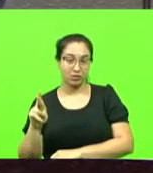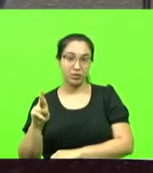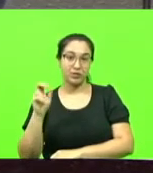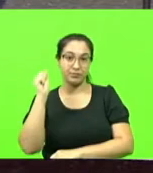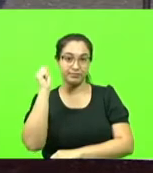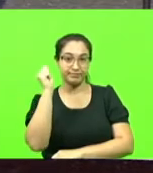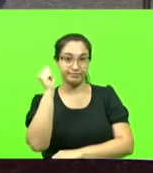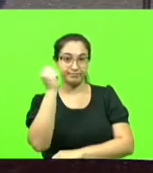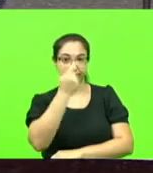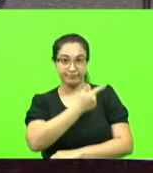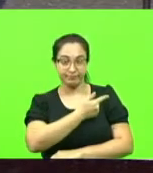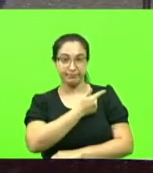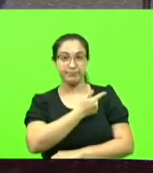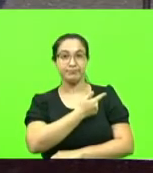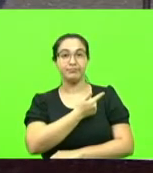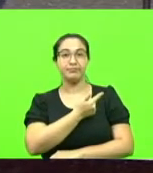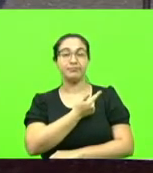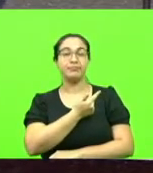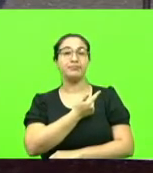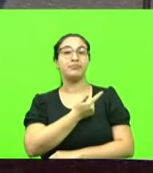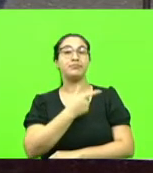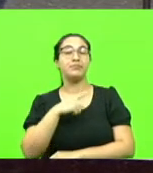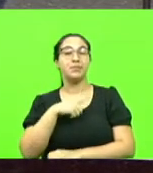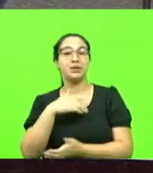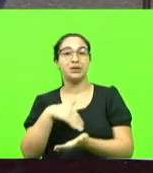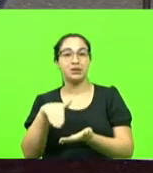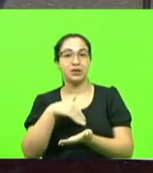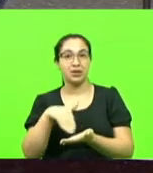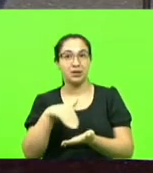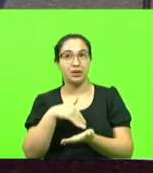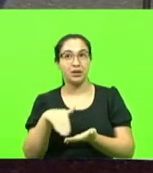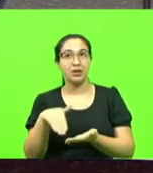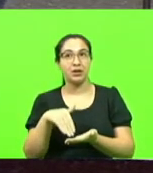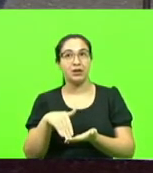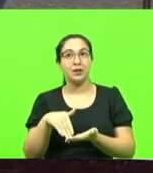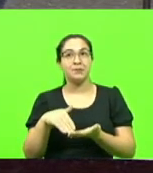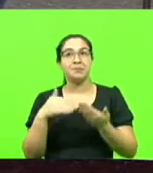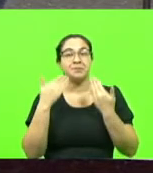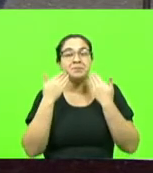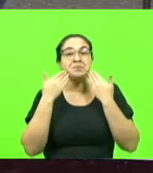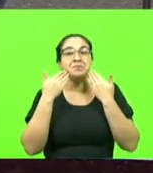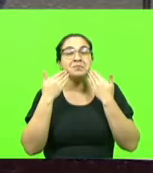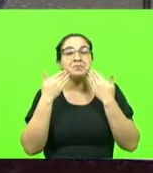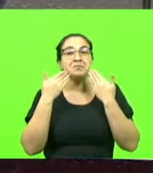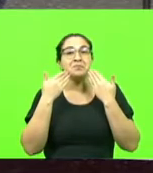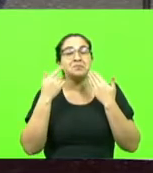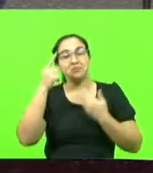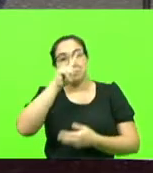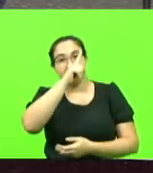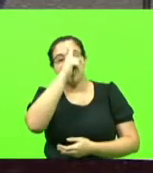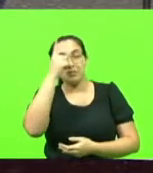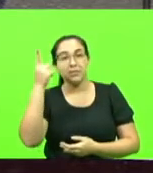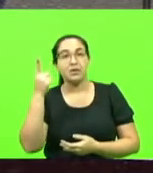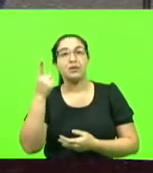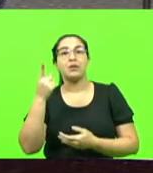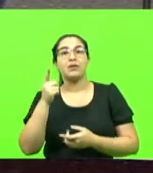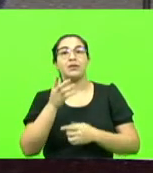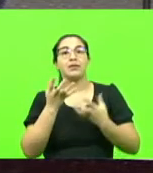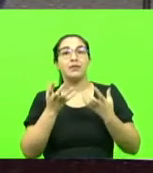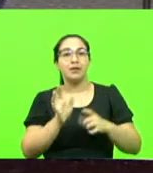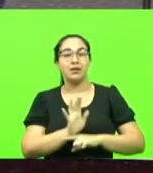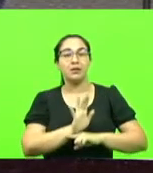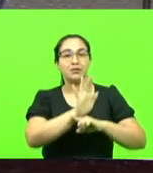através da Secretaria, deu início ao projeto para levar internet de fibra